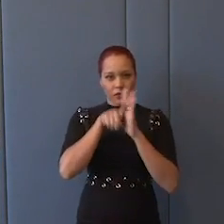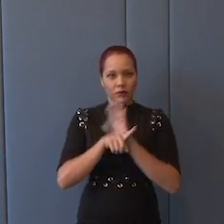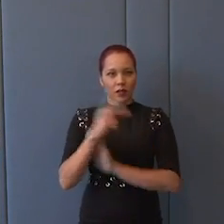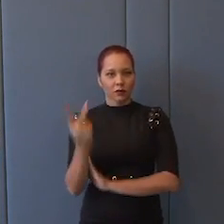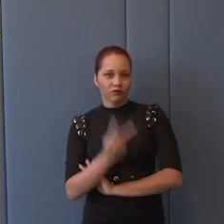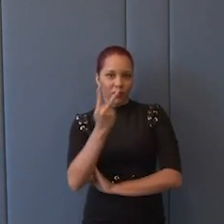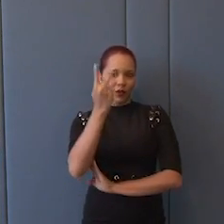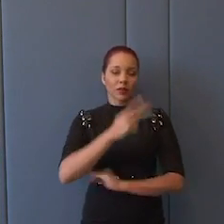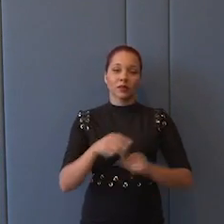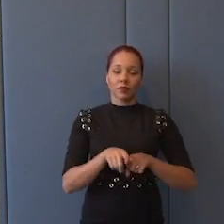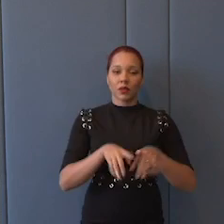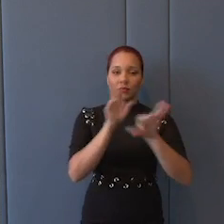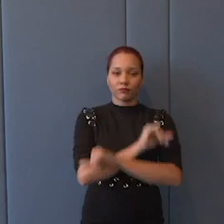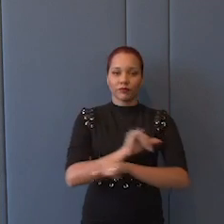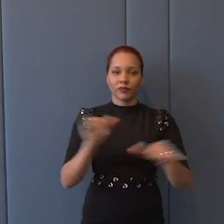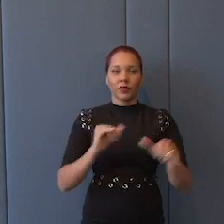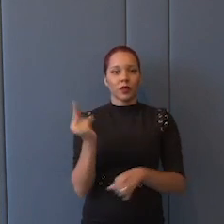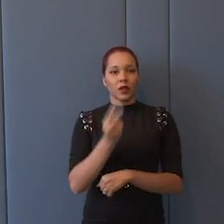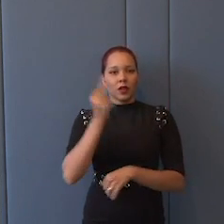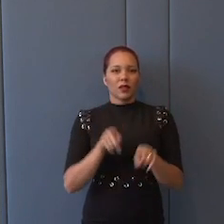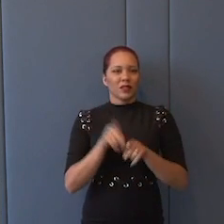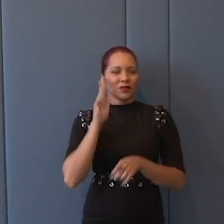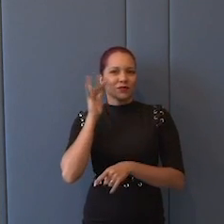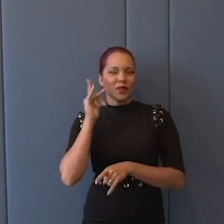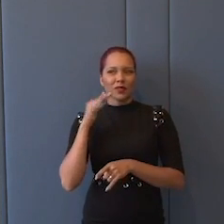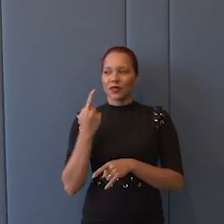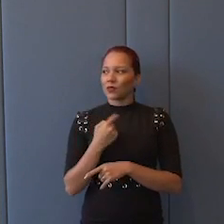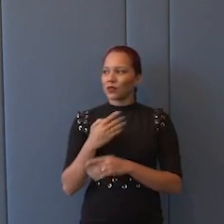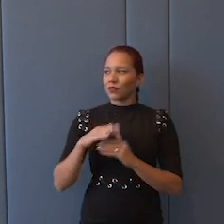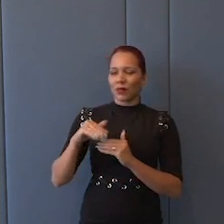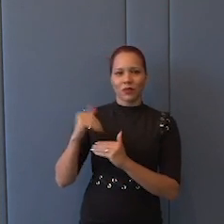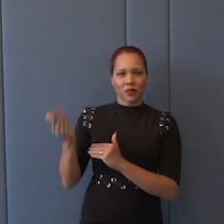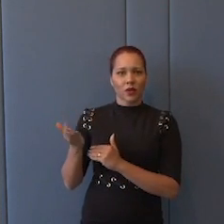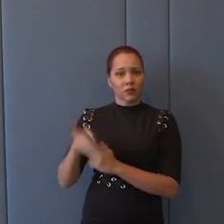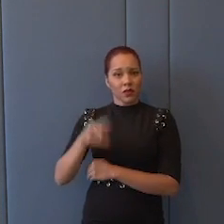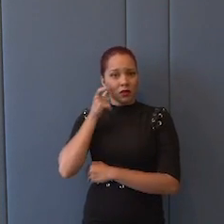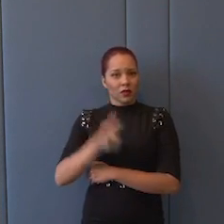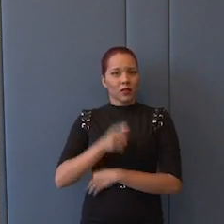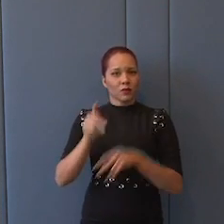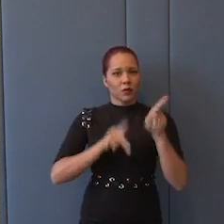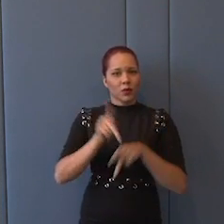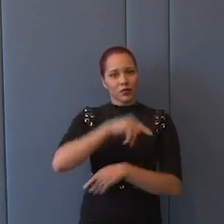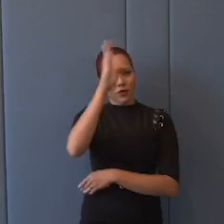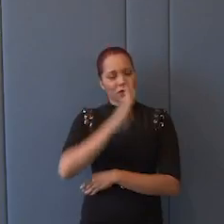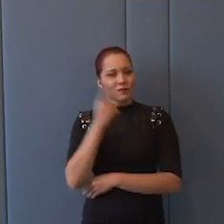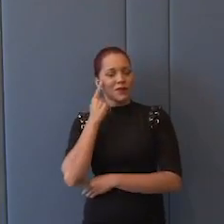valores, a ideia de, não, vamos ficar de fora e ficar dizendo assim, olha que interessante o povo brasileiro, olha como é que ele é.